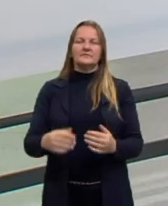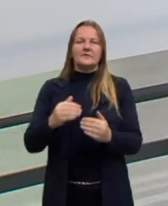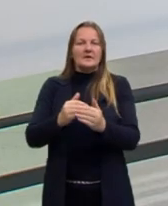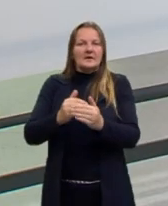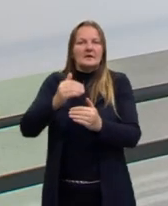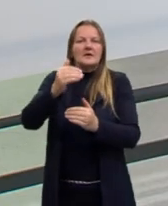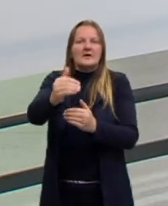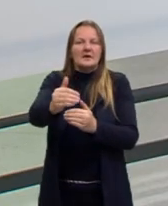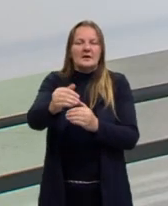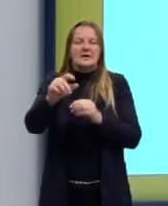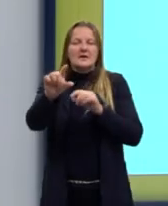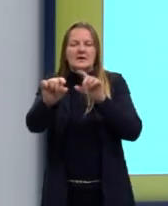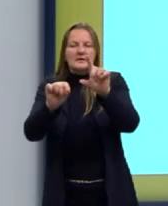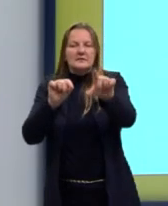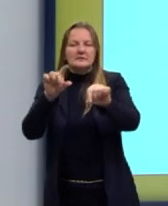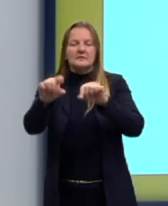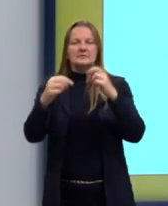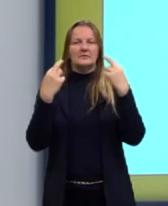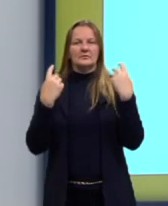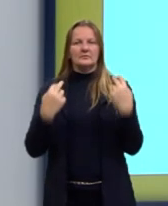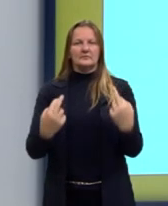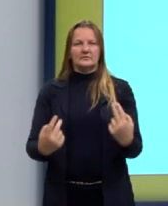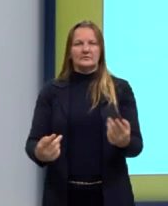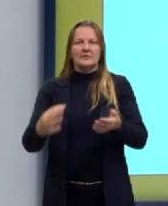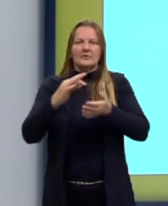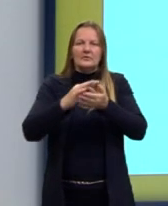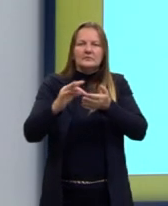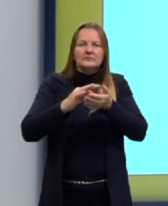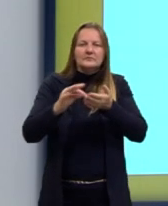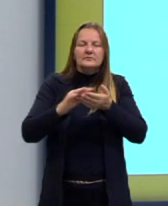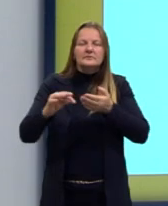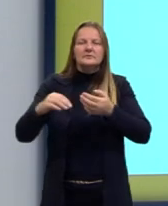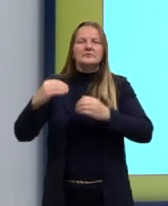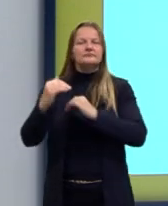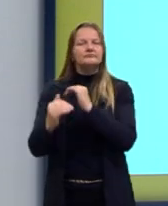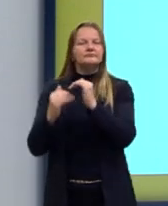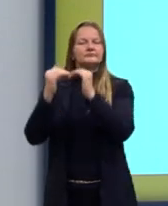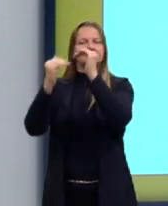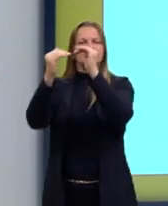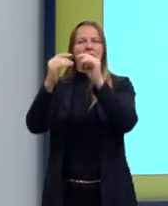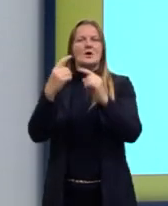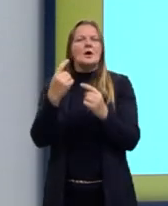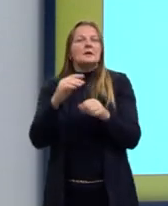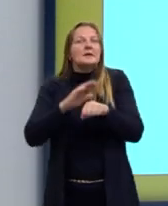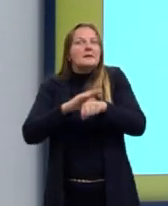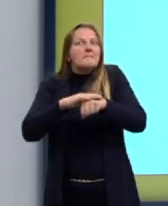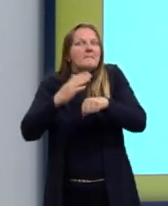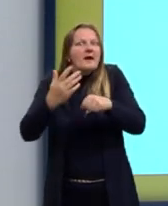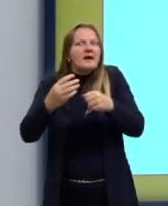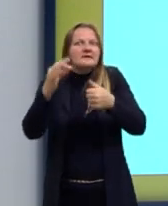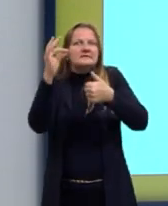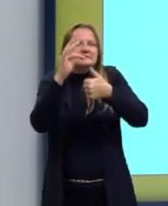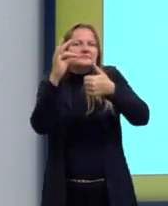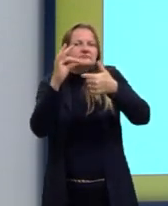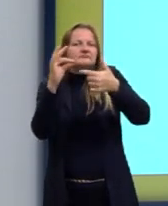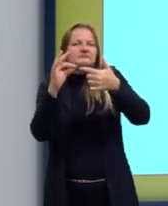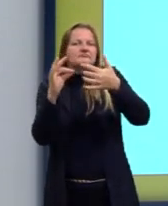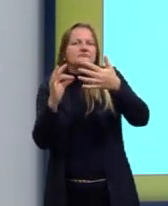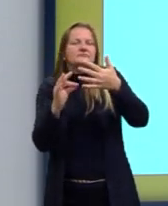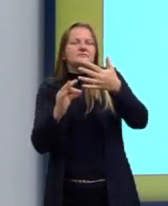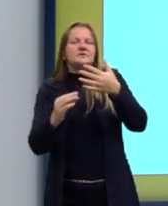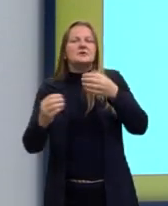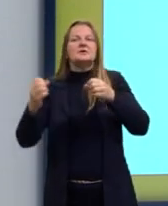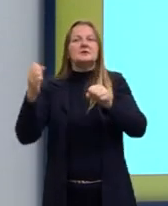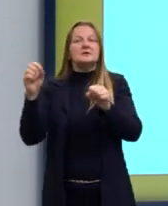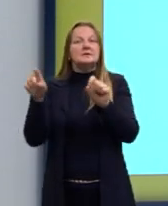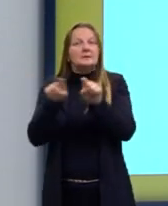da seleção natural, da teoria da evolução lá, que outros fatores evolutivos agem sobre